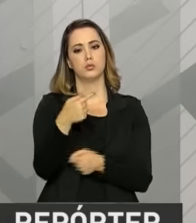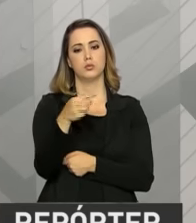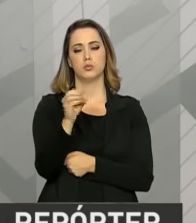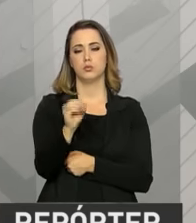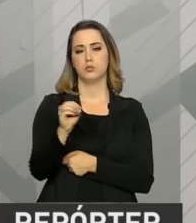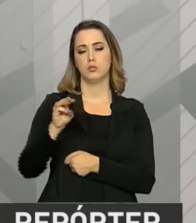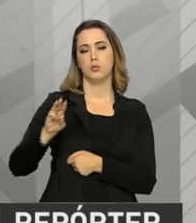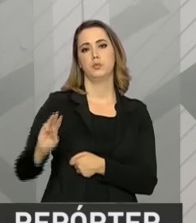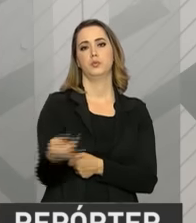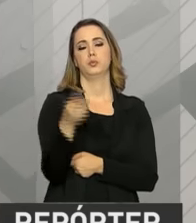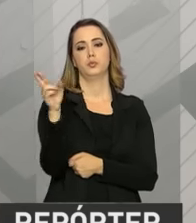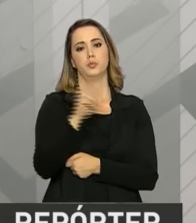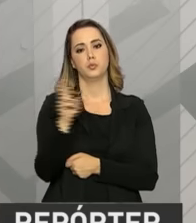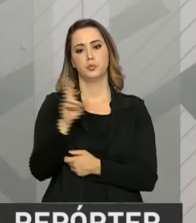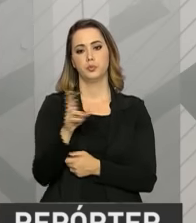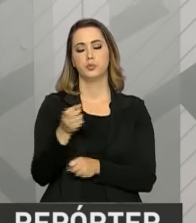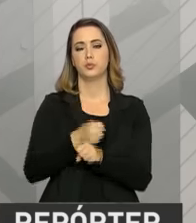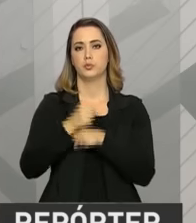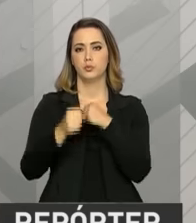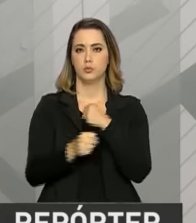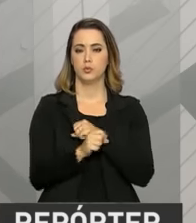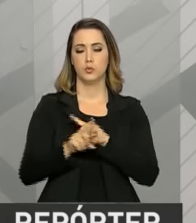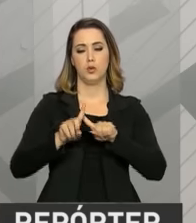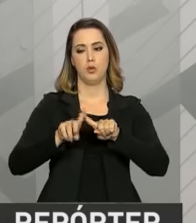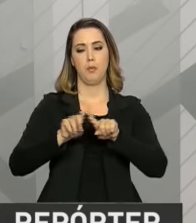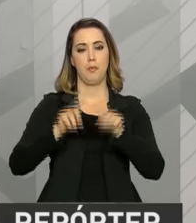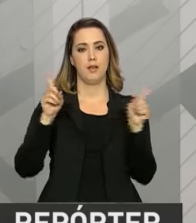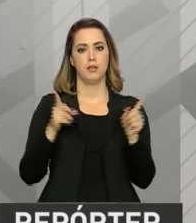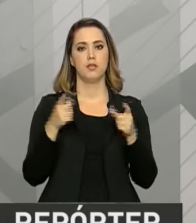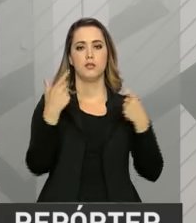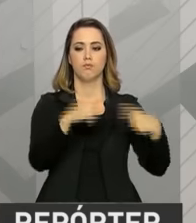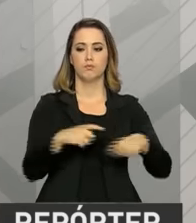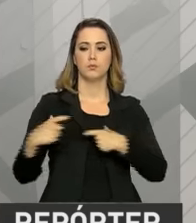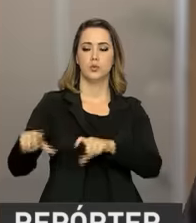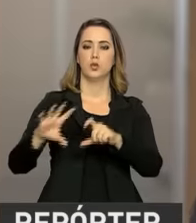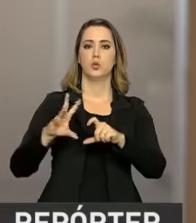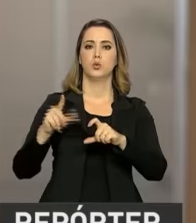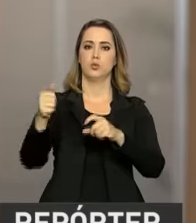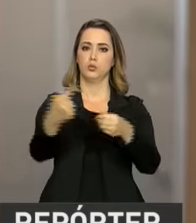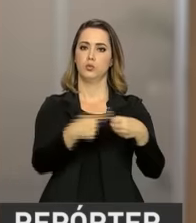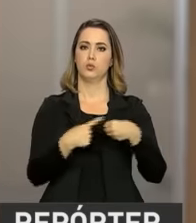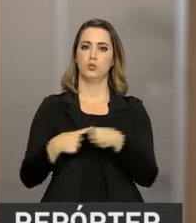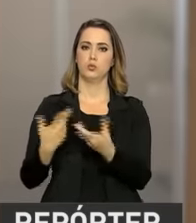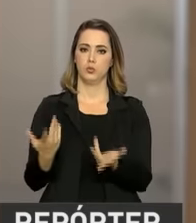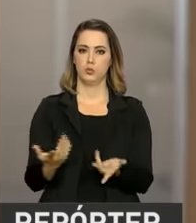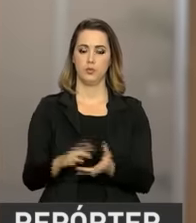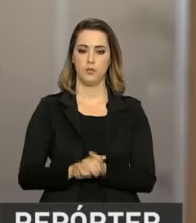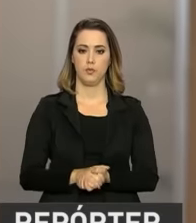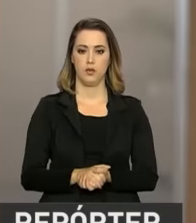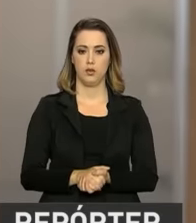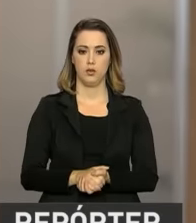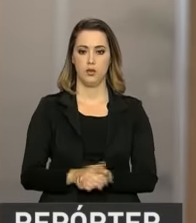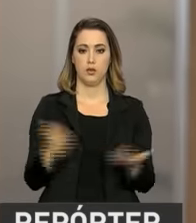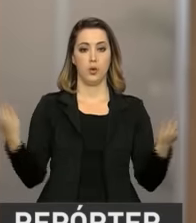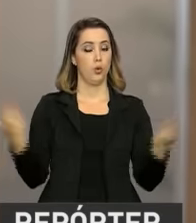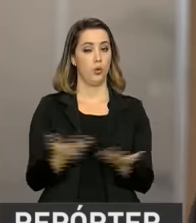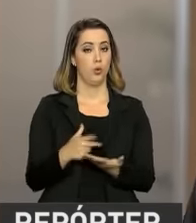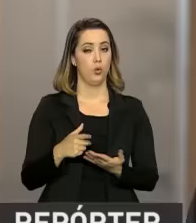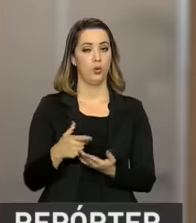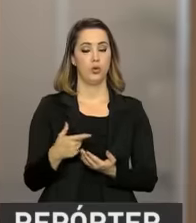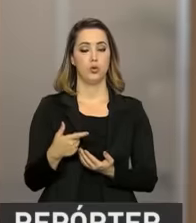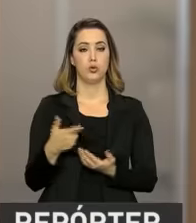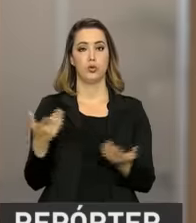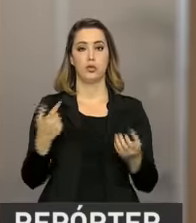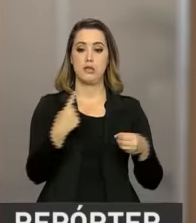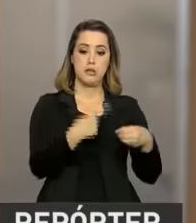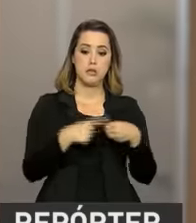Mas o banco vai se manter presente em todos os municípios em que atua. Em nenhuma cidade onde o Banco do Brasil tem apenas uma agência,